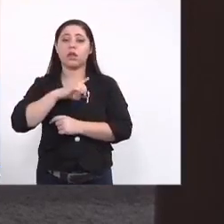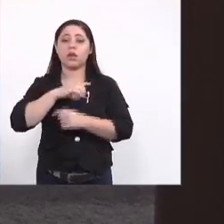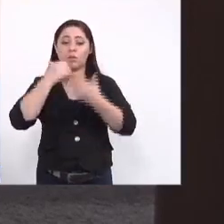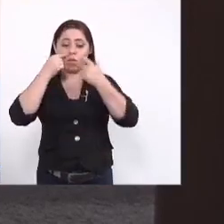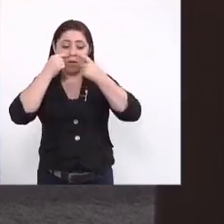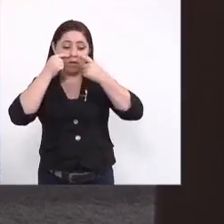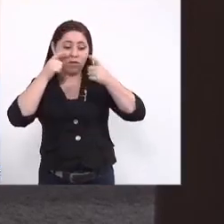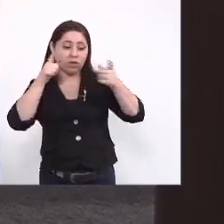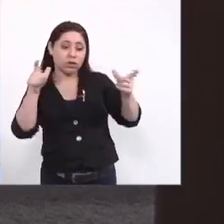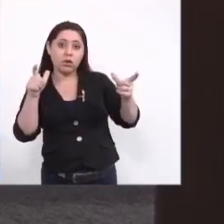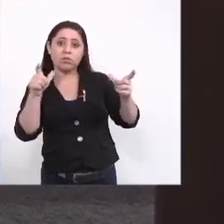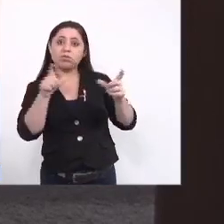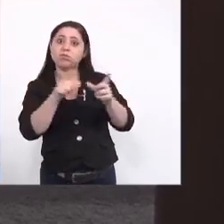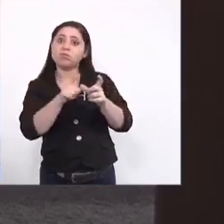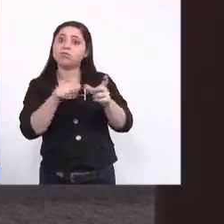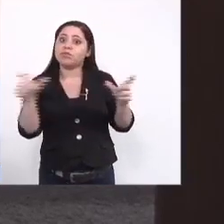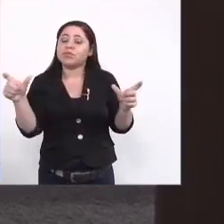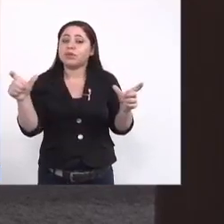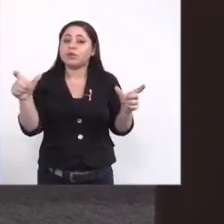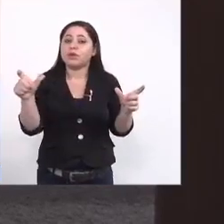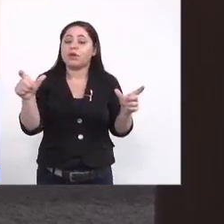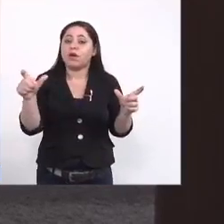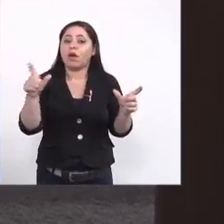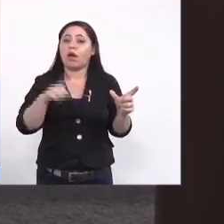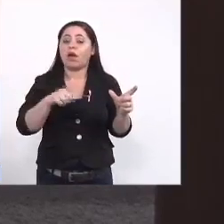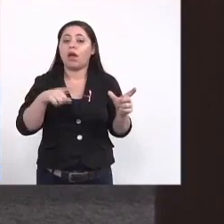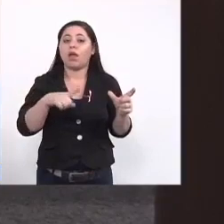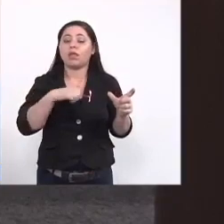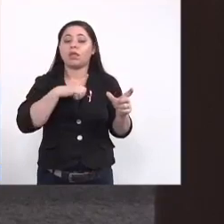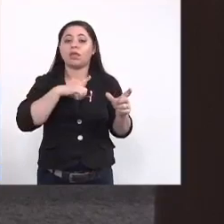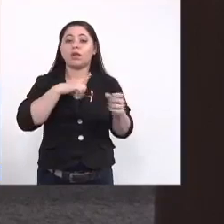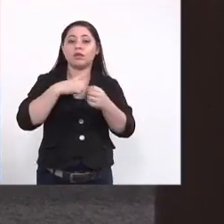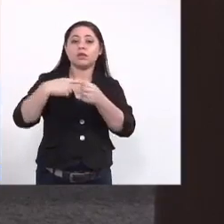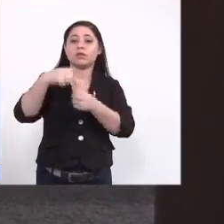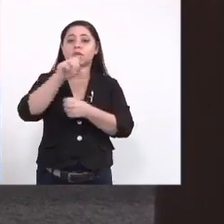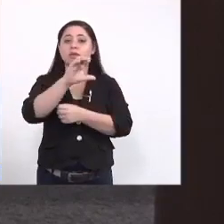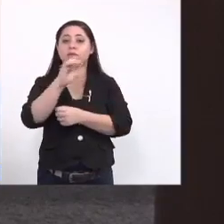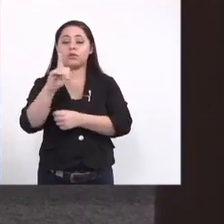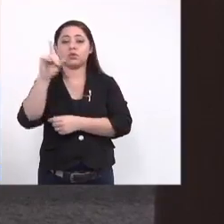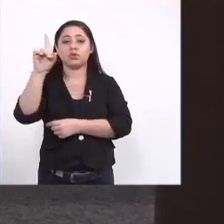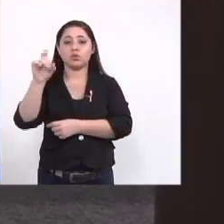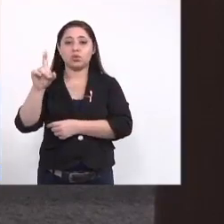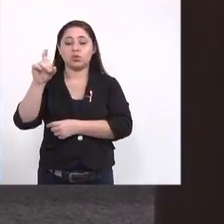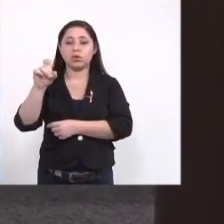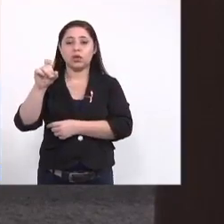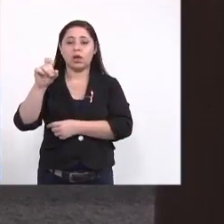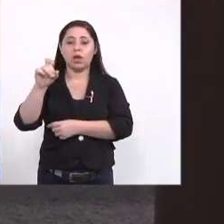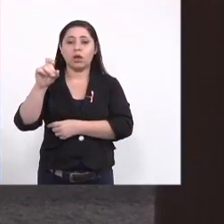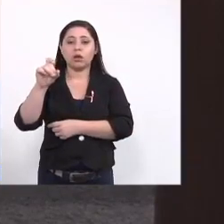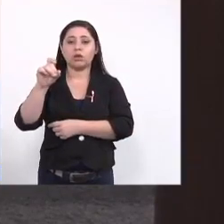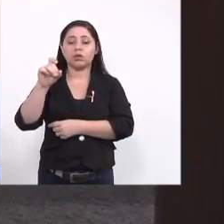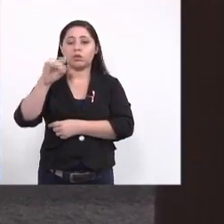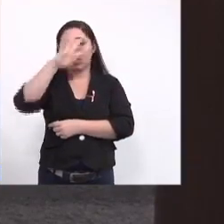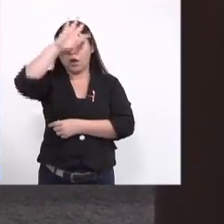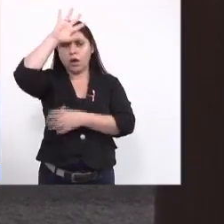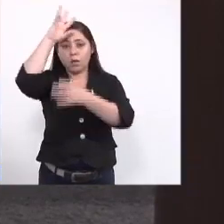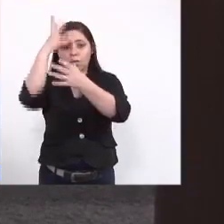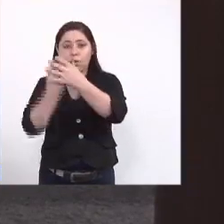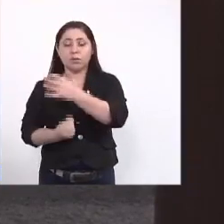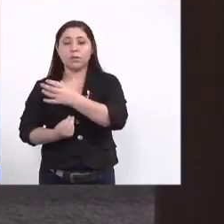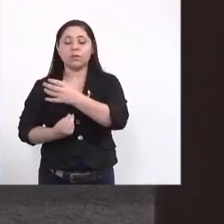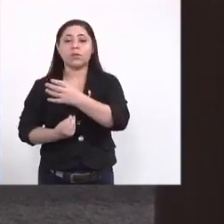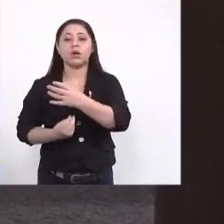visão extremamente ampla então a gente tem campos aqui em Campo Grande Glória de Dourados Amambai Cacilândia